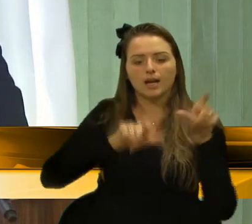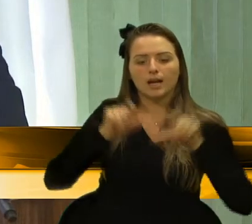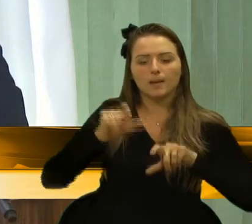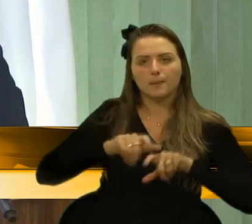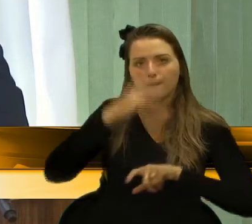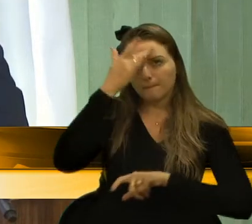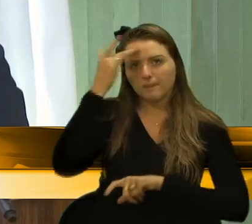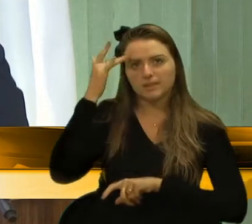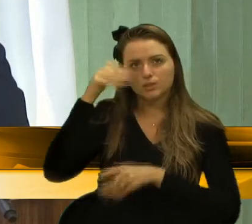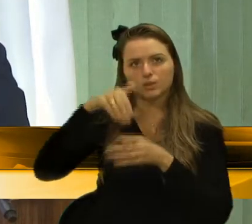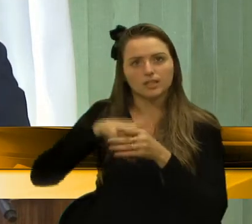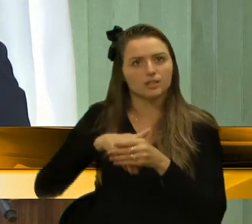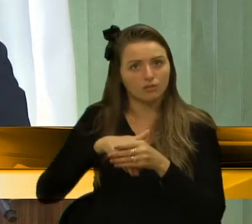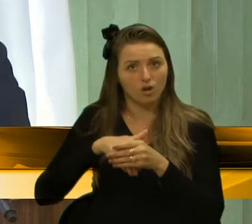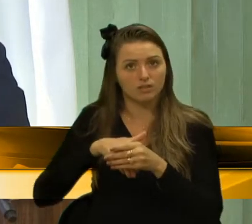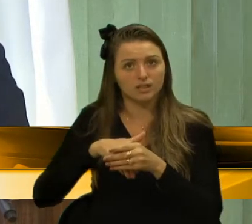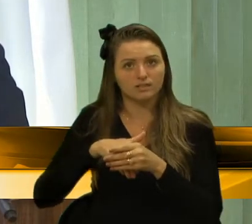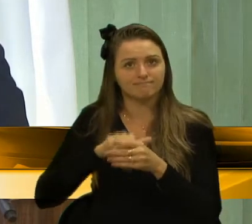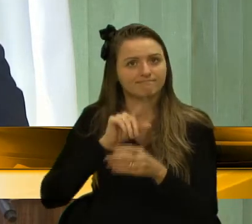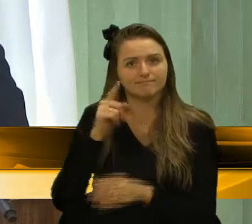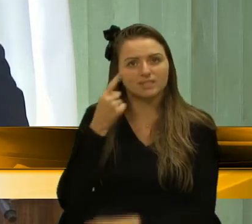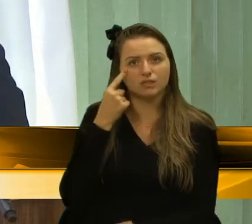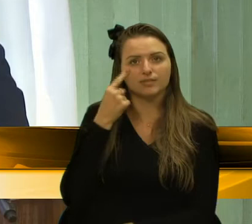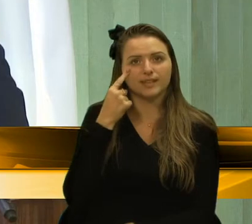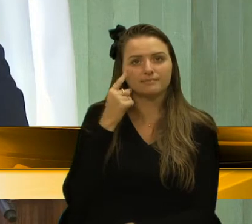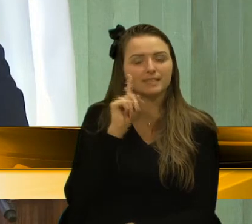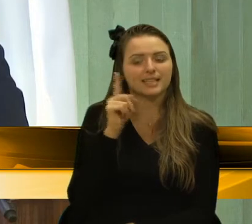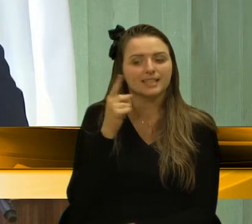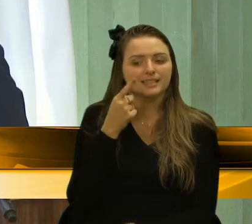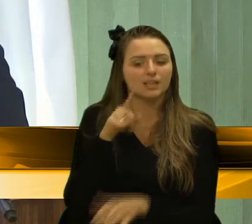ou não procura saber o que nós fazemos aqui nesta Casa.